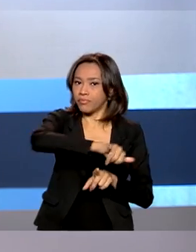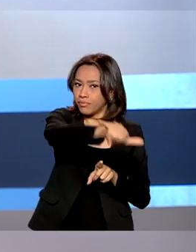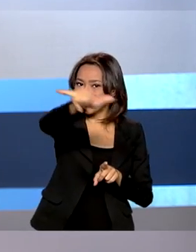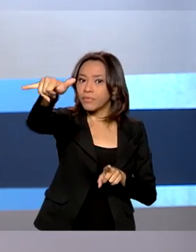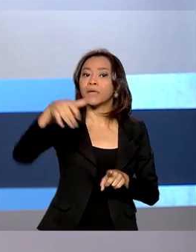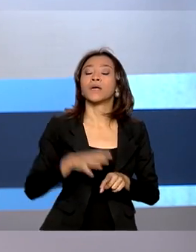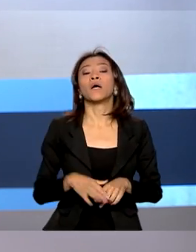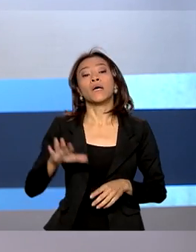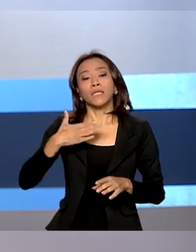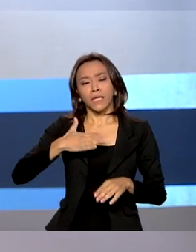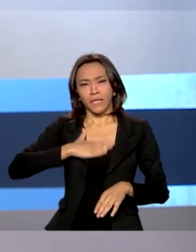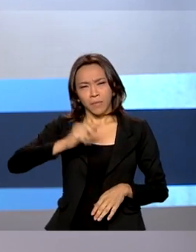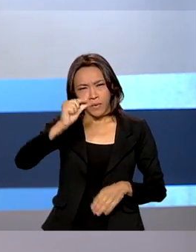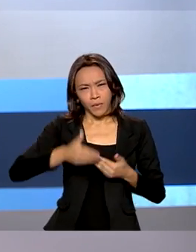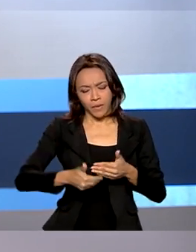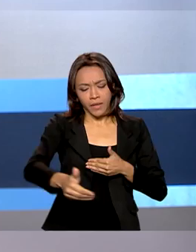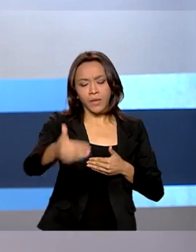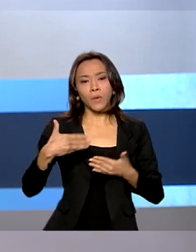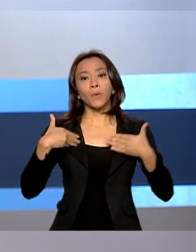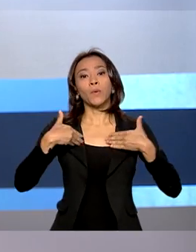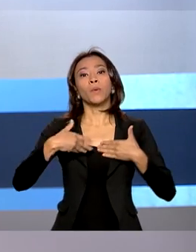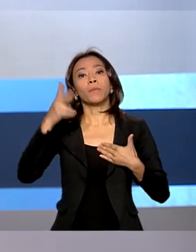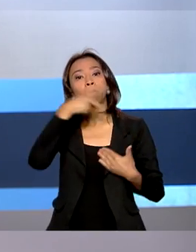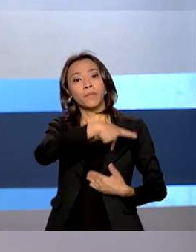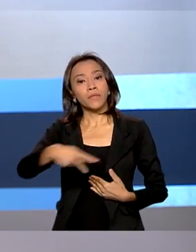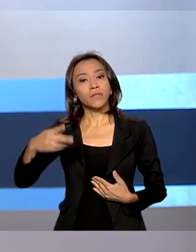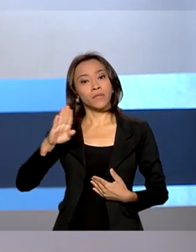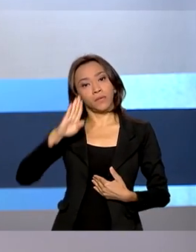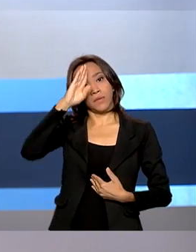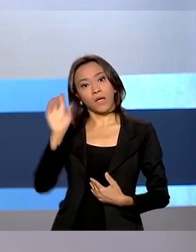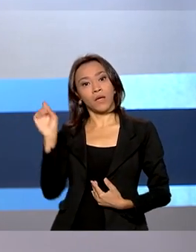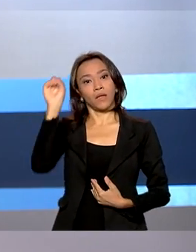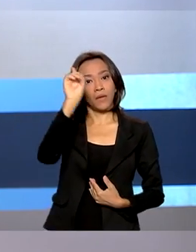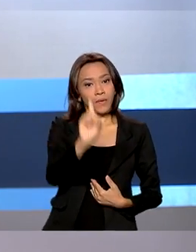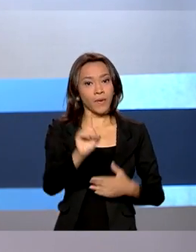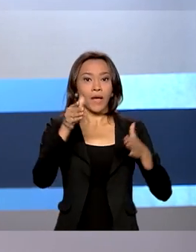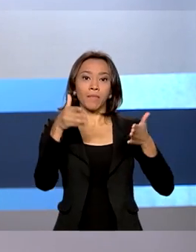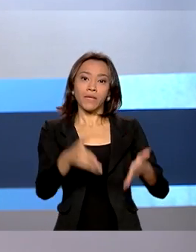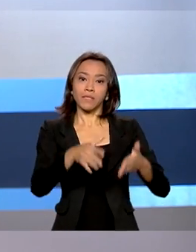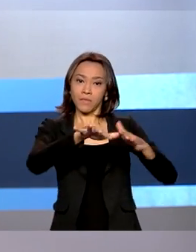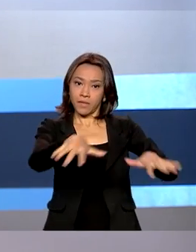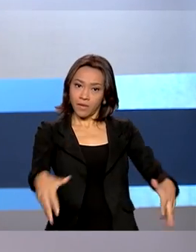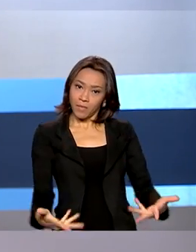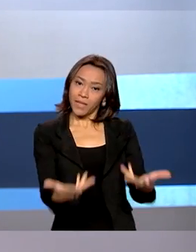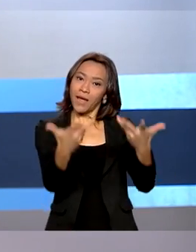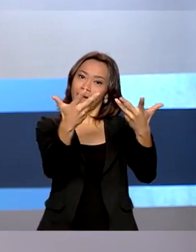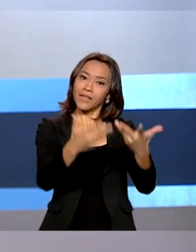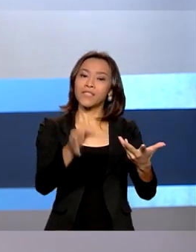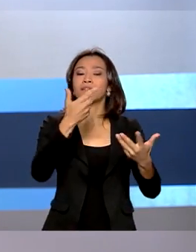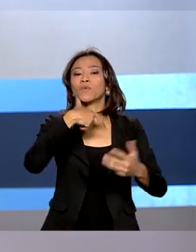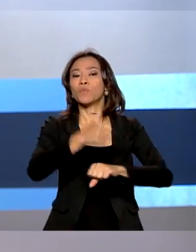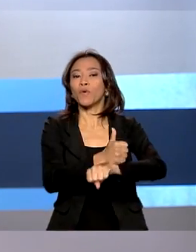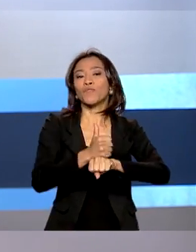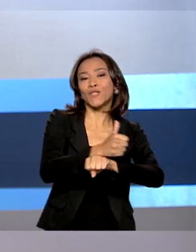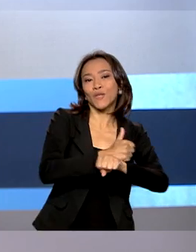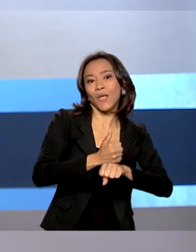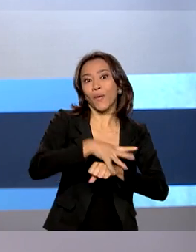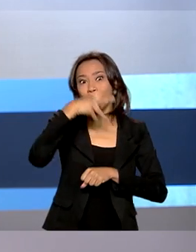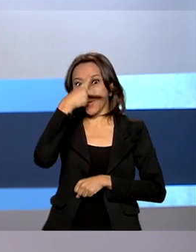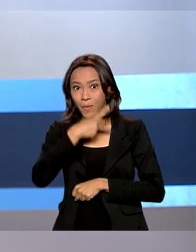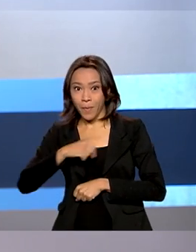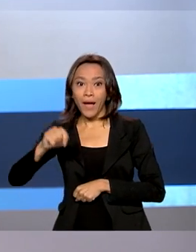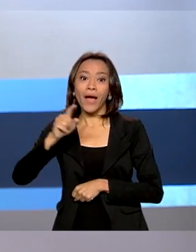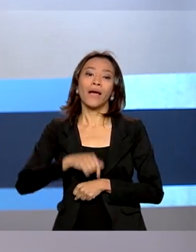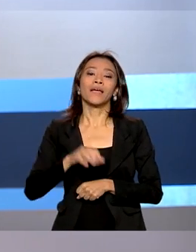Bolsonaro participa daqui a pouquinho de uma solenidade na Base Aérea de Brasília. A data homenageia os aviadores e o pai da aviação